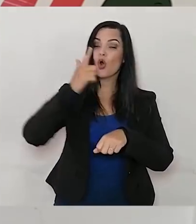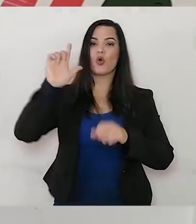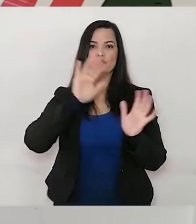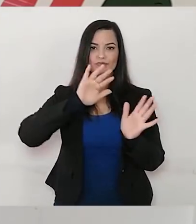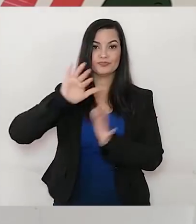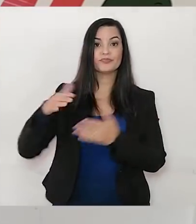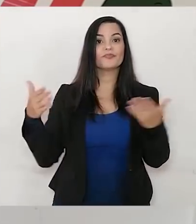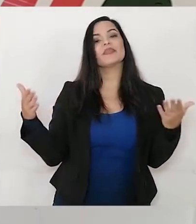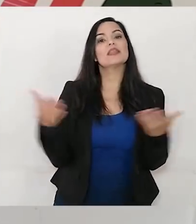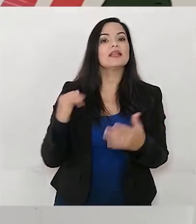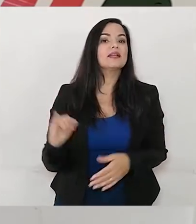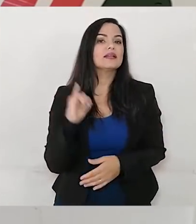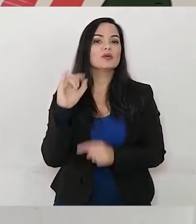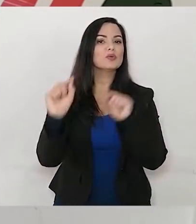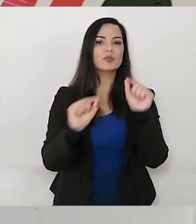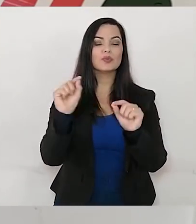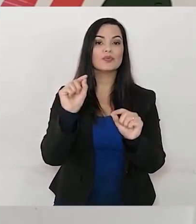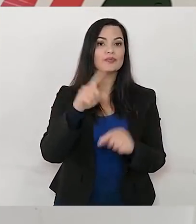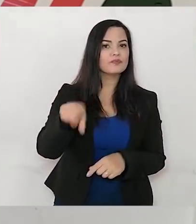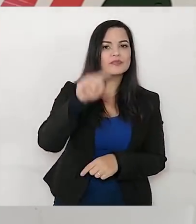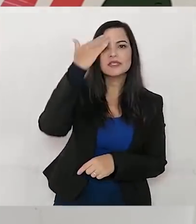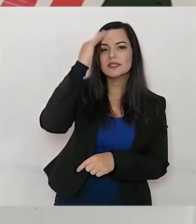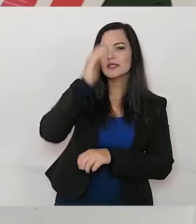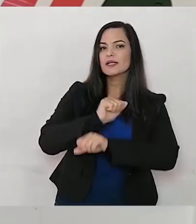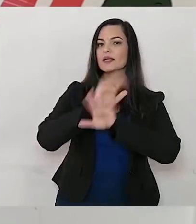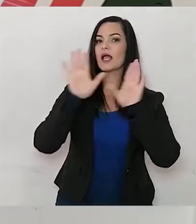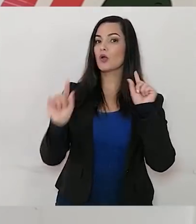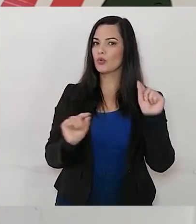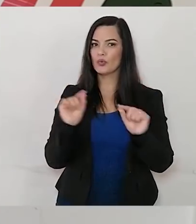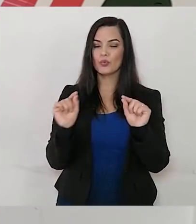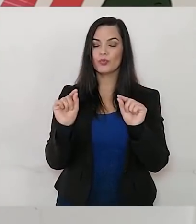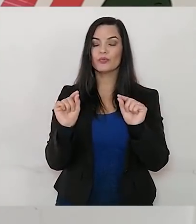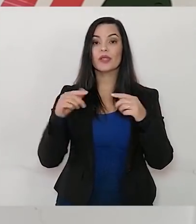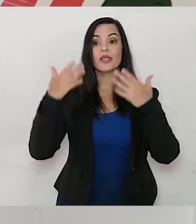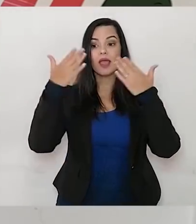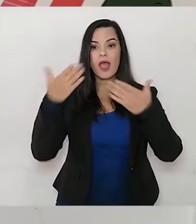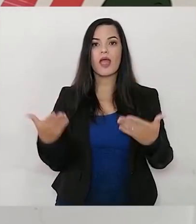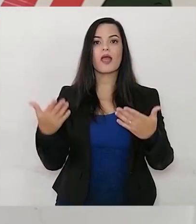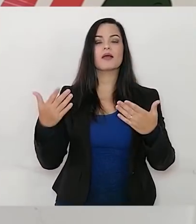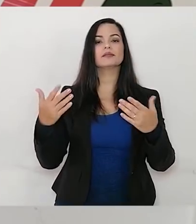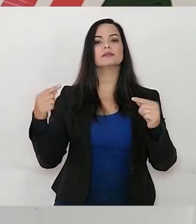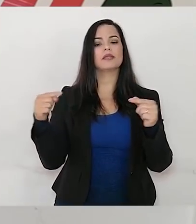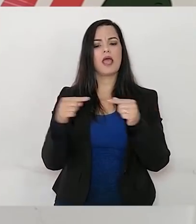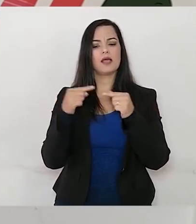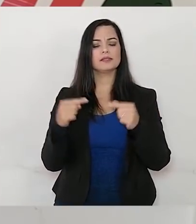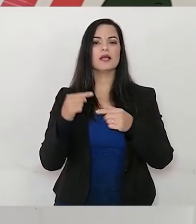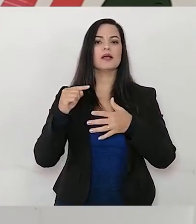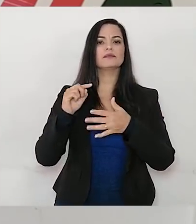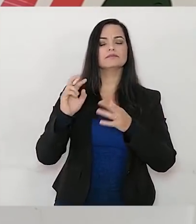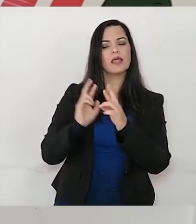Agora, é importante vocês compreenderem que essas relações, elas são